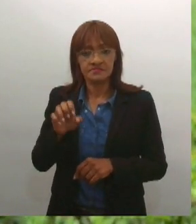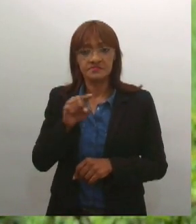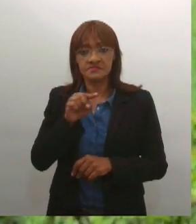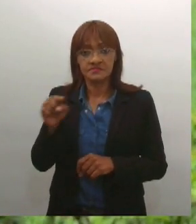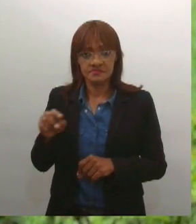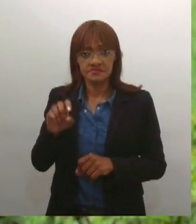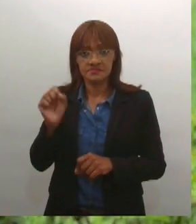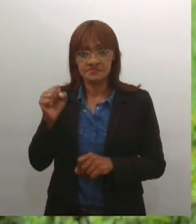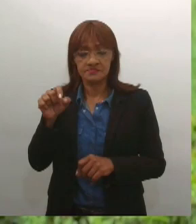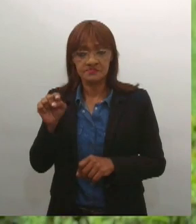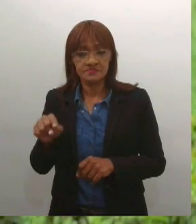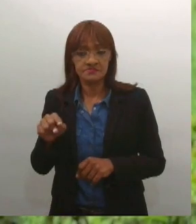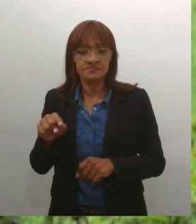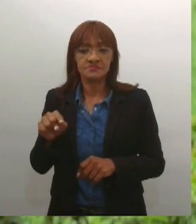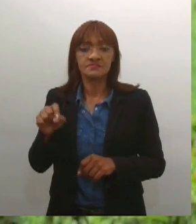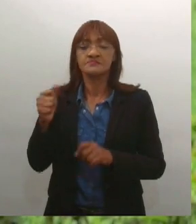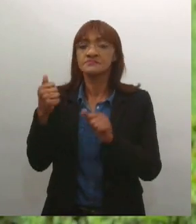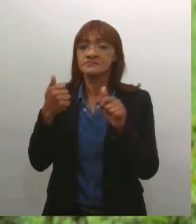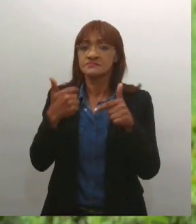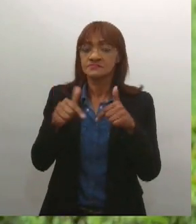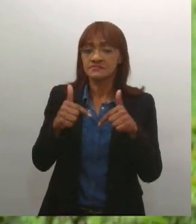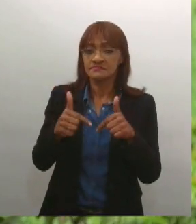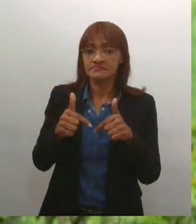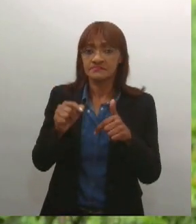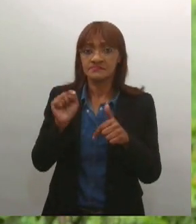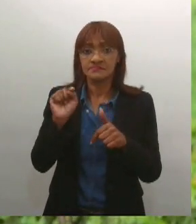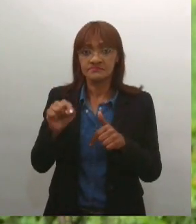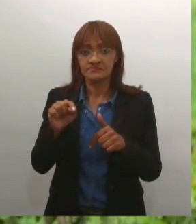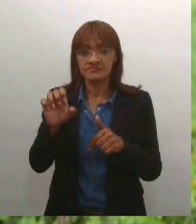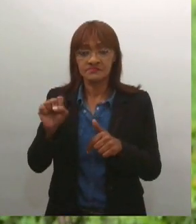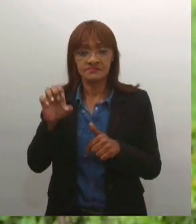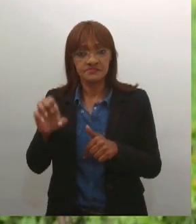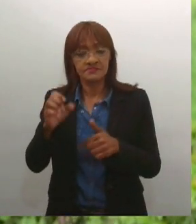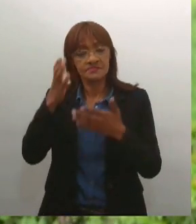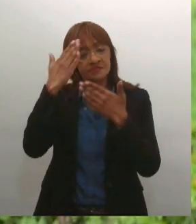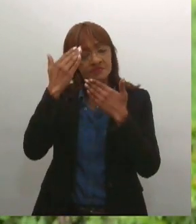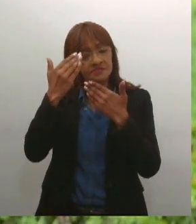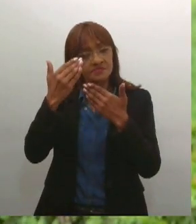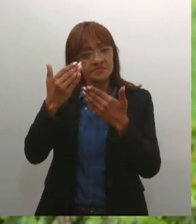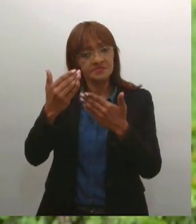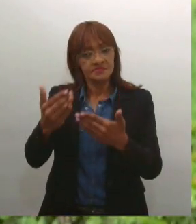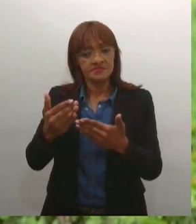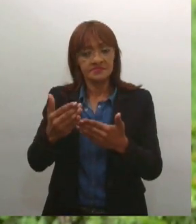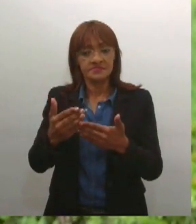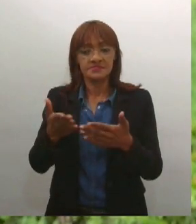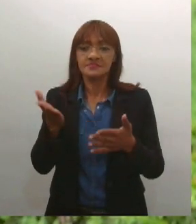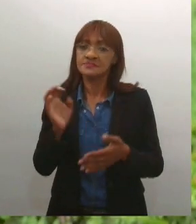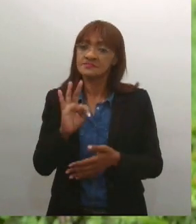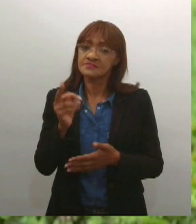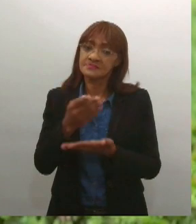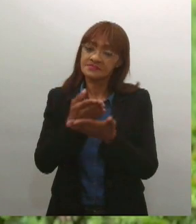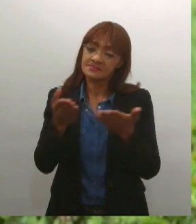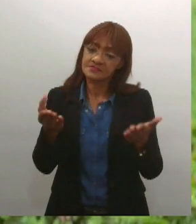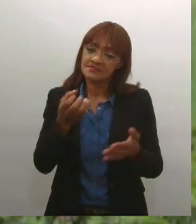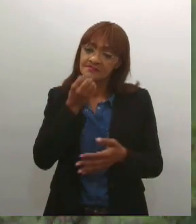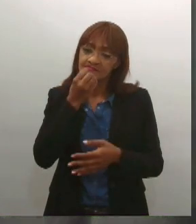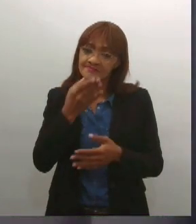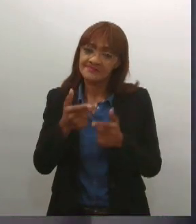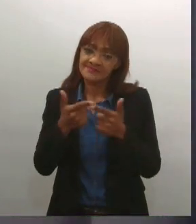ou trabalho.se. Agradecemos o espaço e desejamos a todos uma boa sorte.